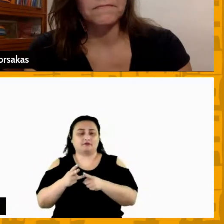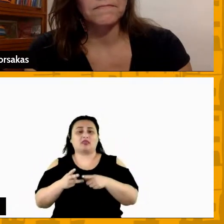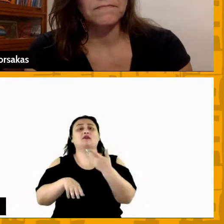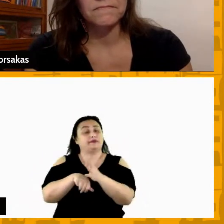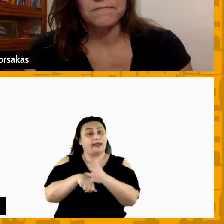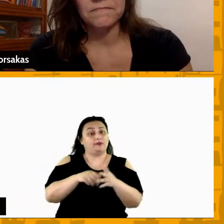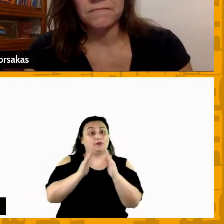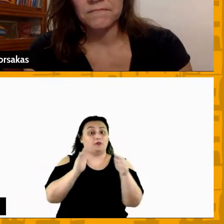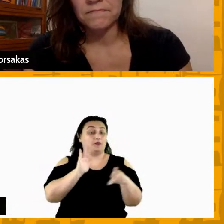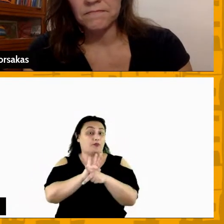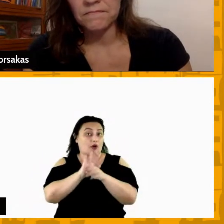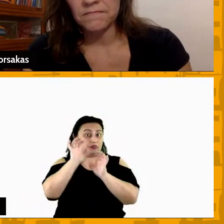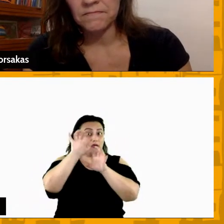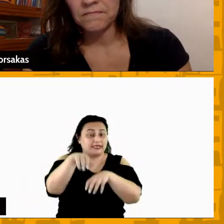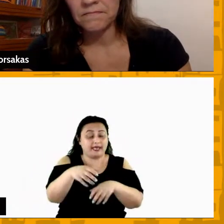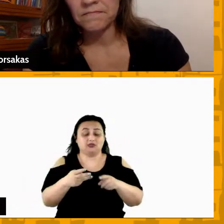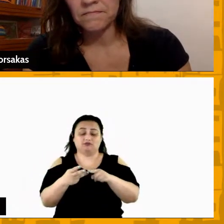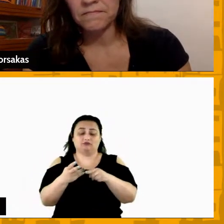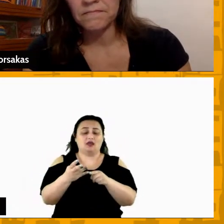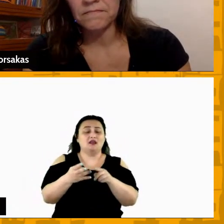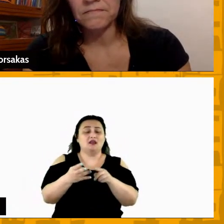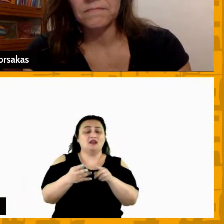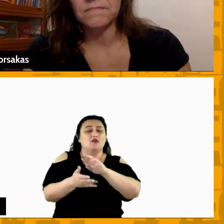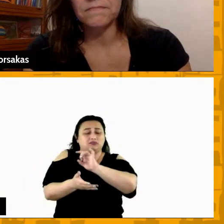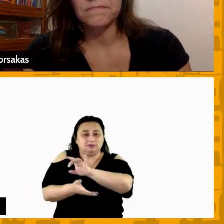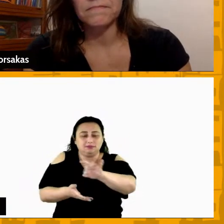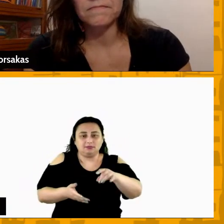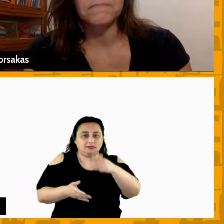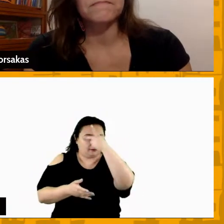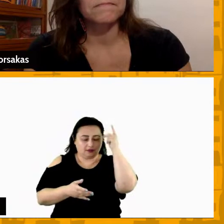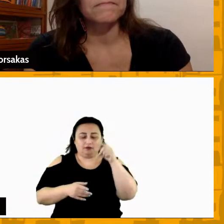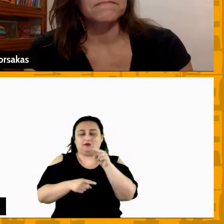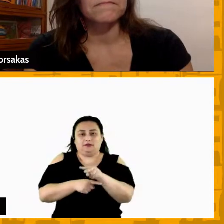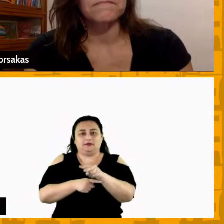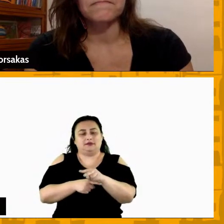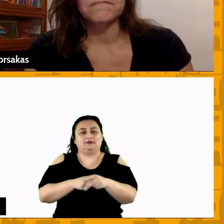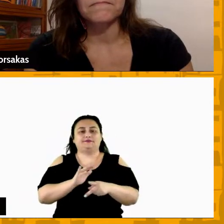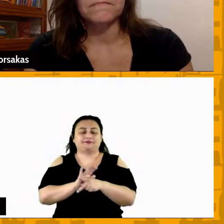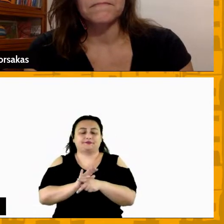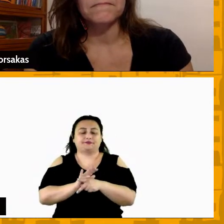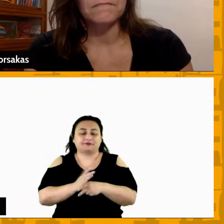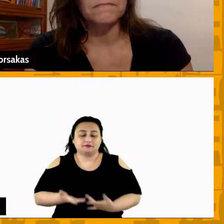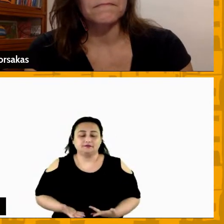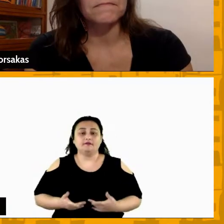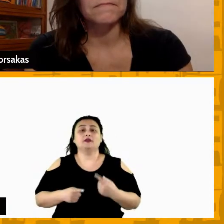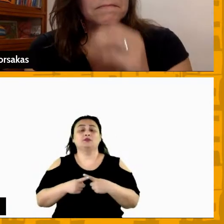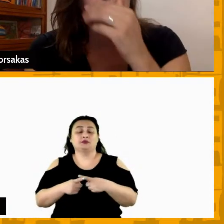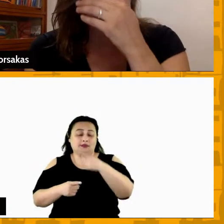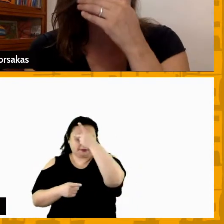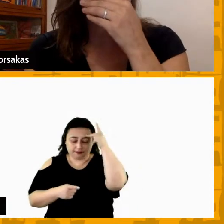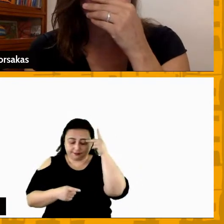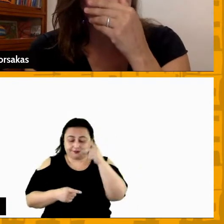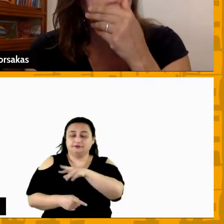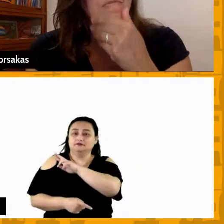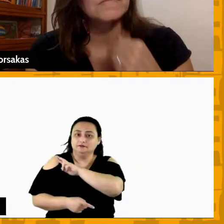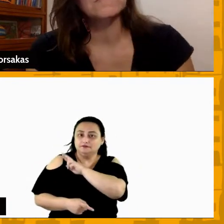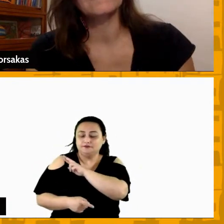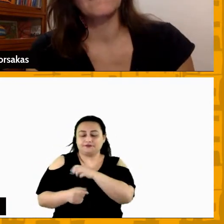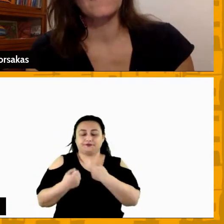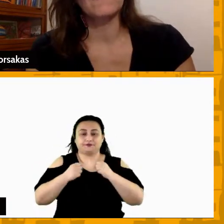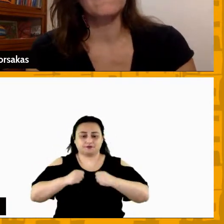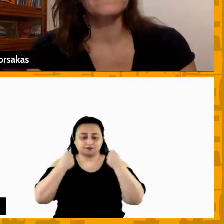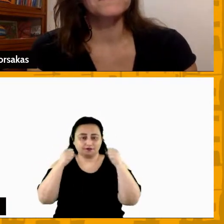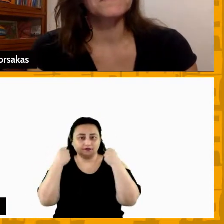nós estamos tendo hoje em relação a comunicação isso ajuda demais porque o preparador físico estando muito alinhado com o